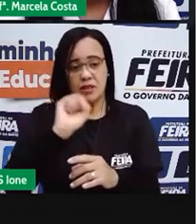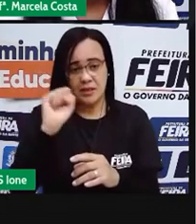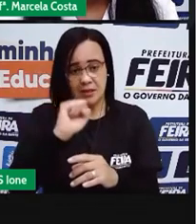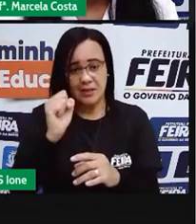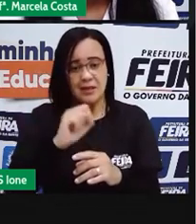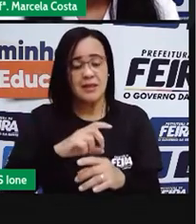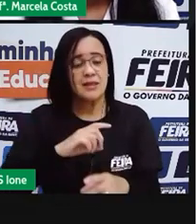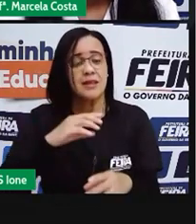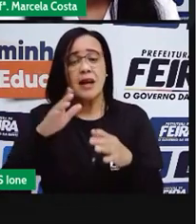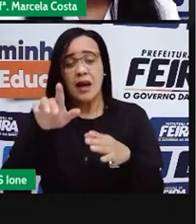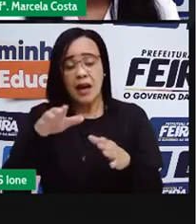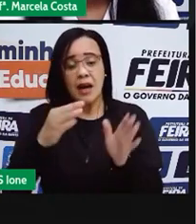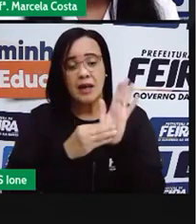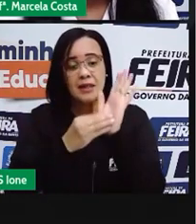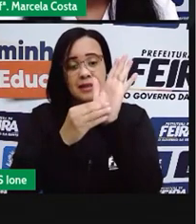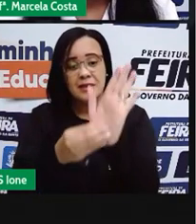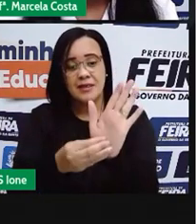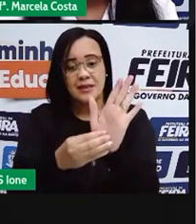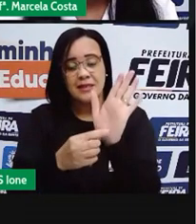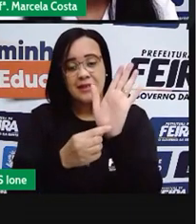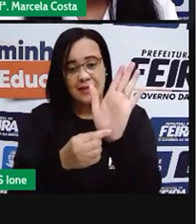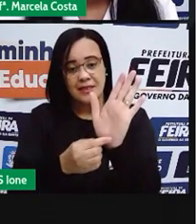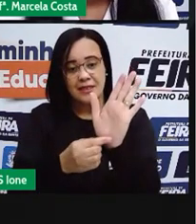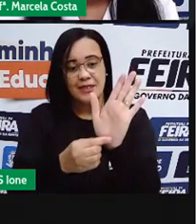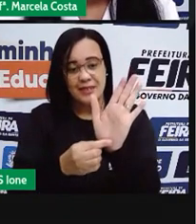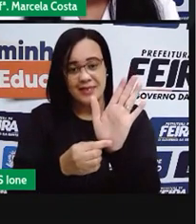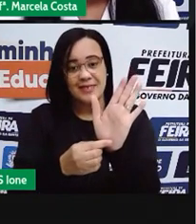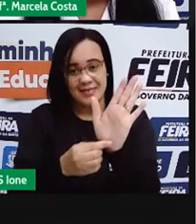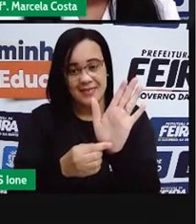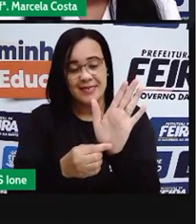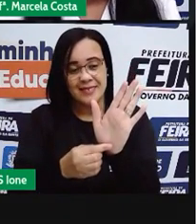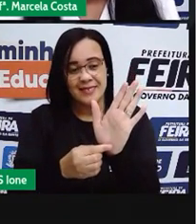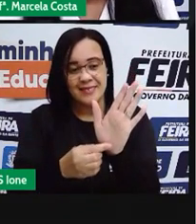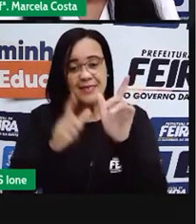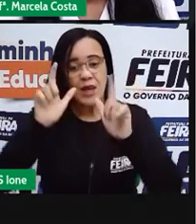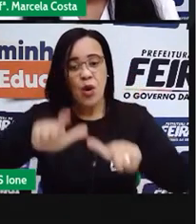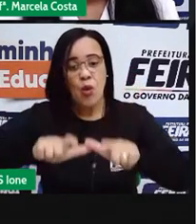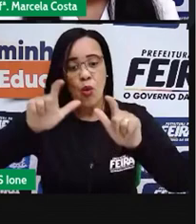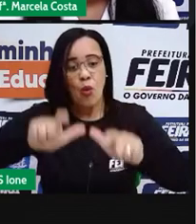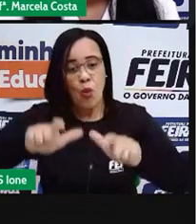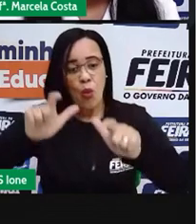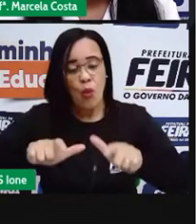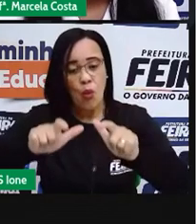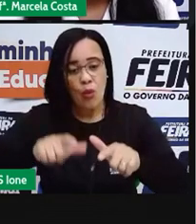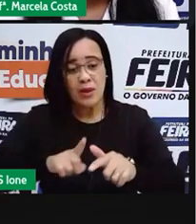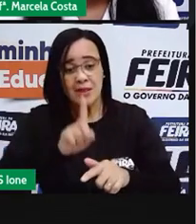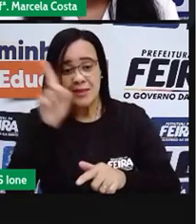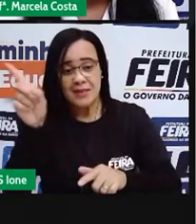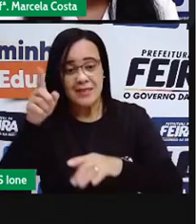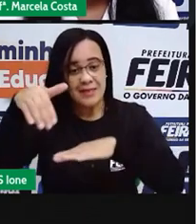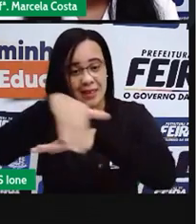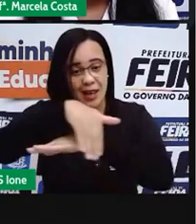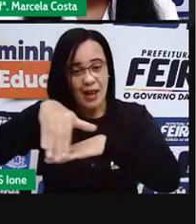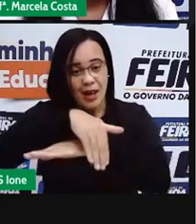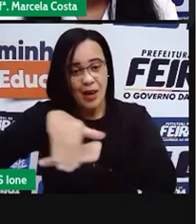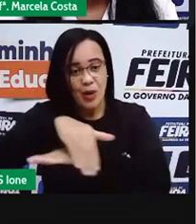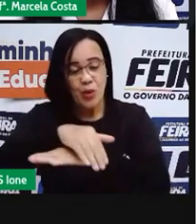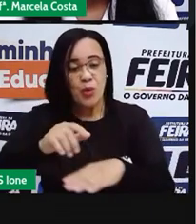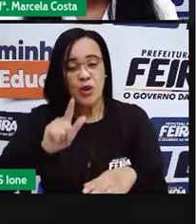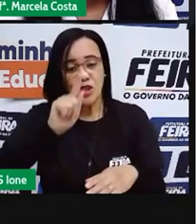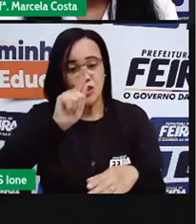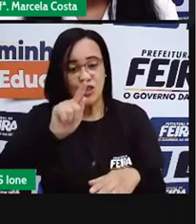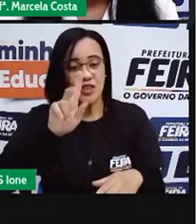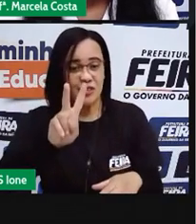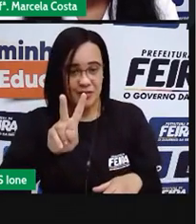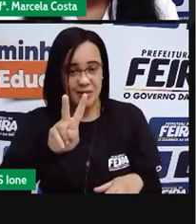localização. Agora, o novo endereço. Lá na Getúlio Vargas. Tá vendo? Então, a gente